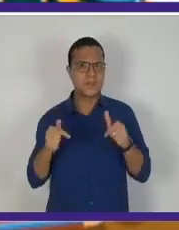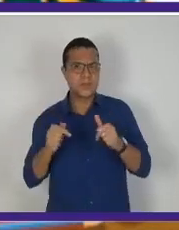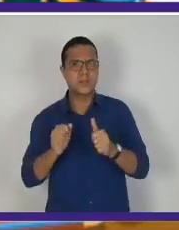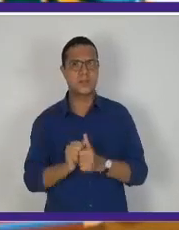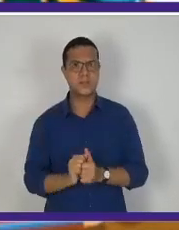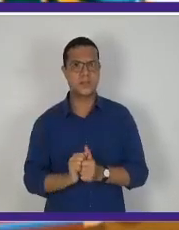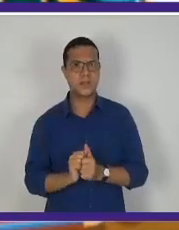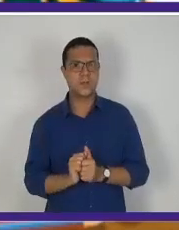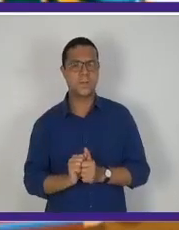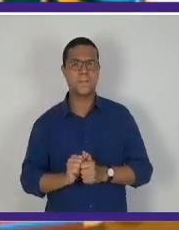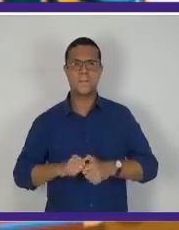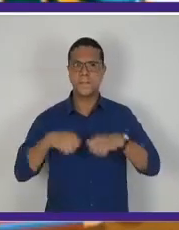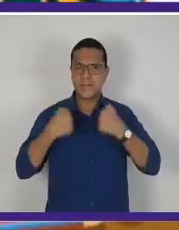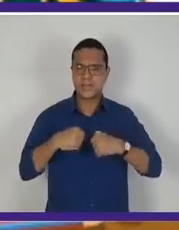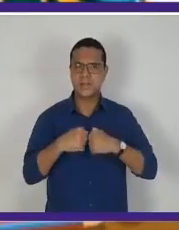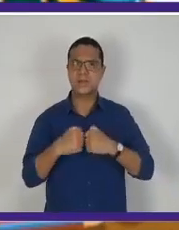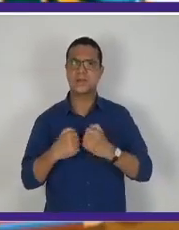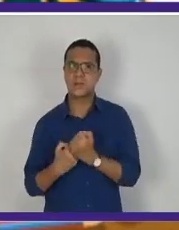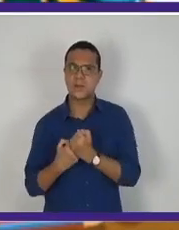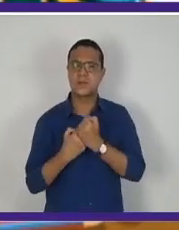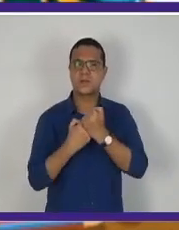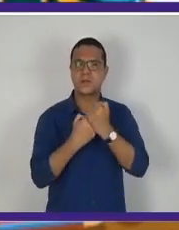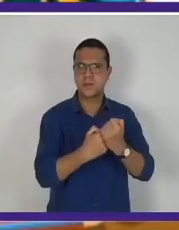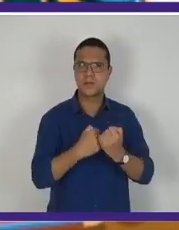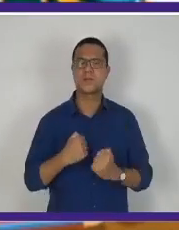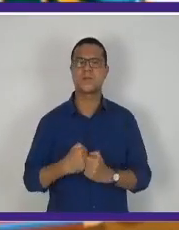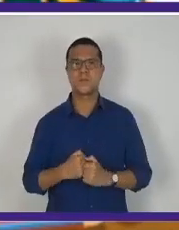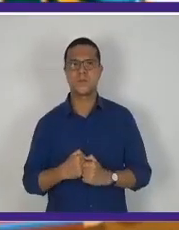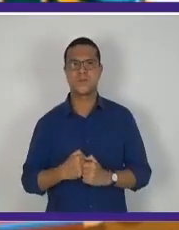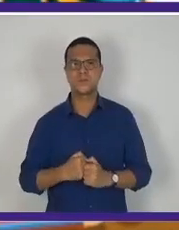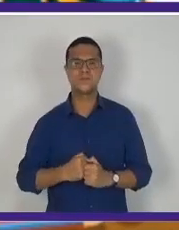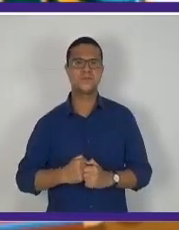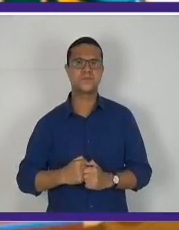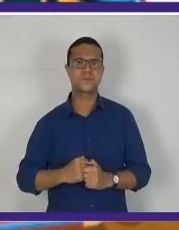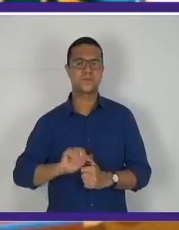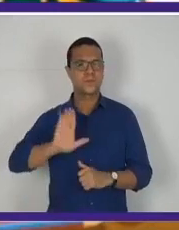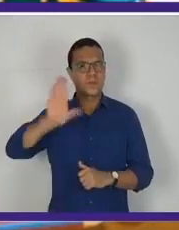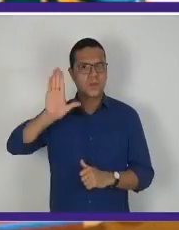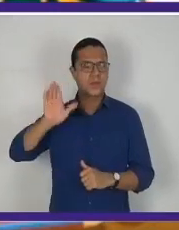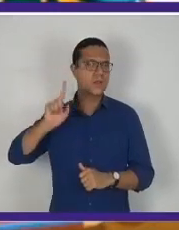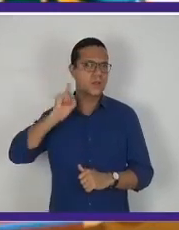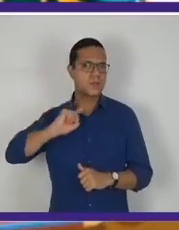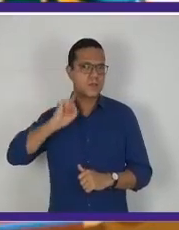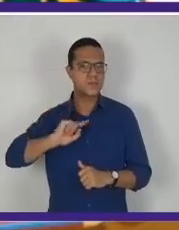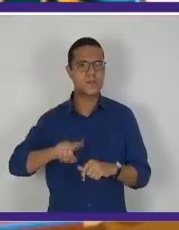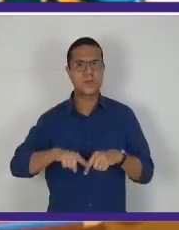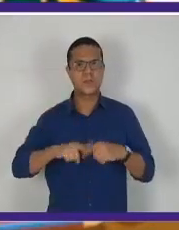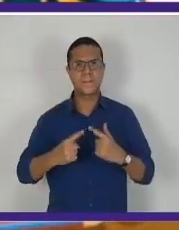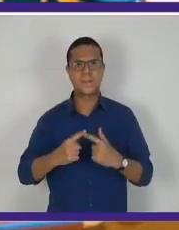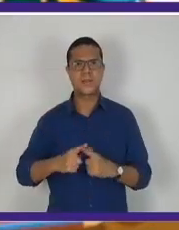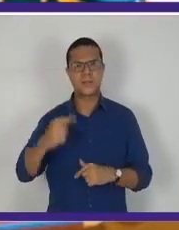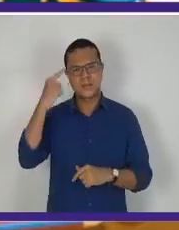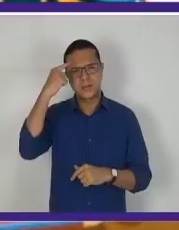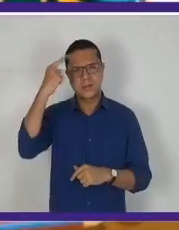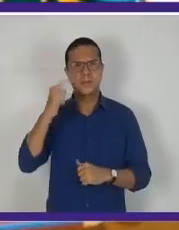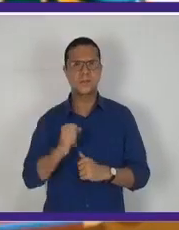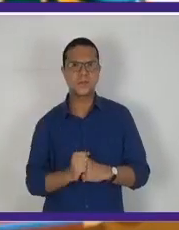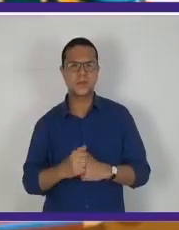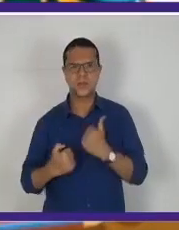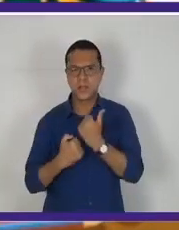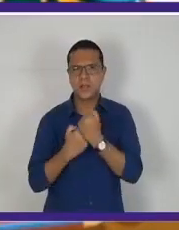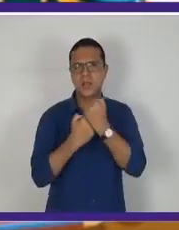apoiar o candidato mineiro. E ele resolve apoiar o seu apadrinhado, Júlio Prestes,